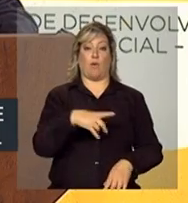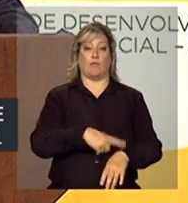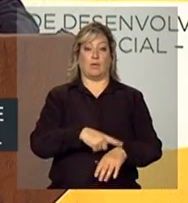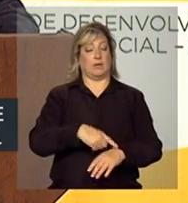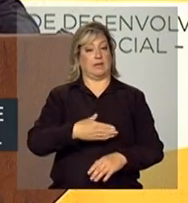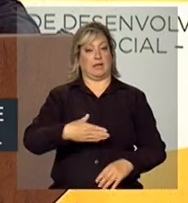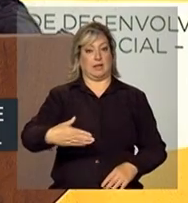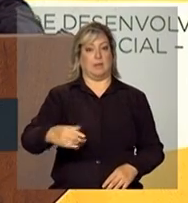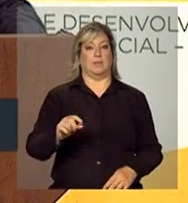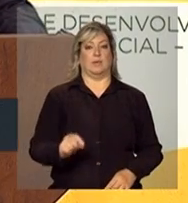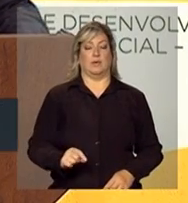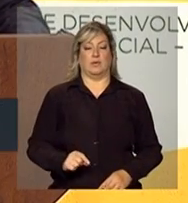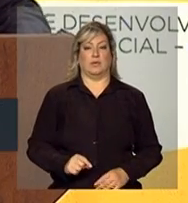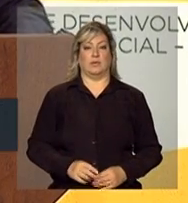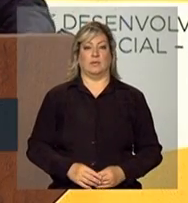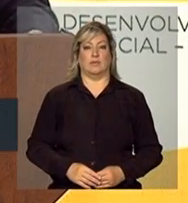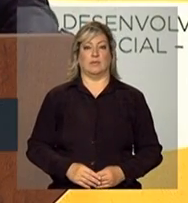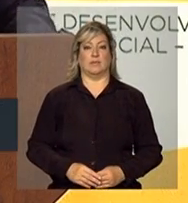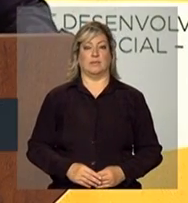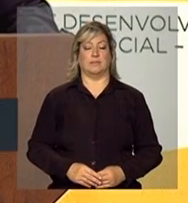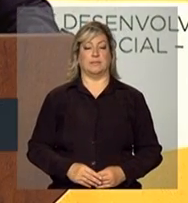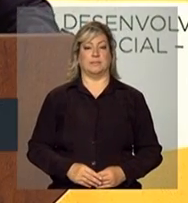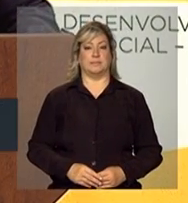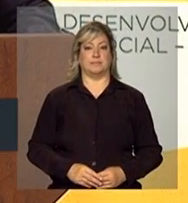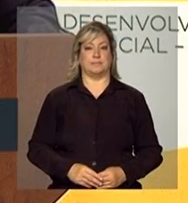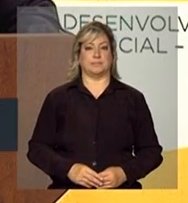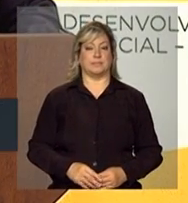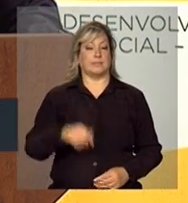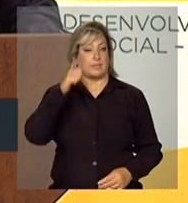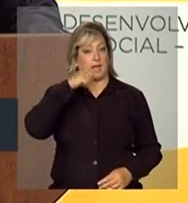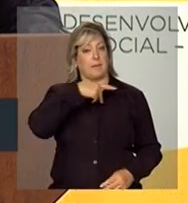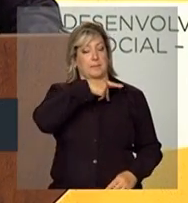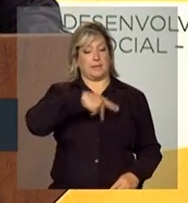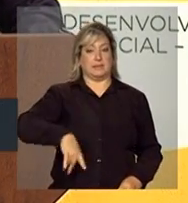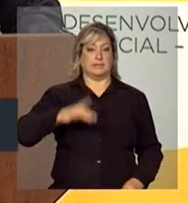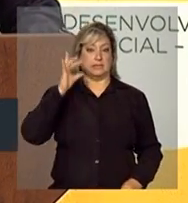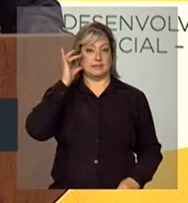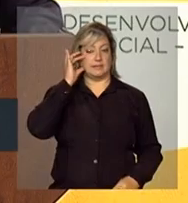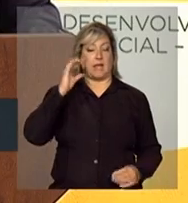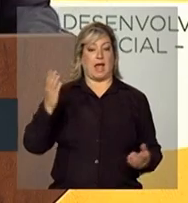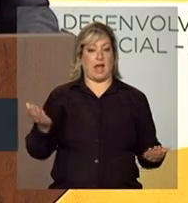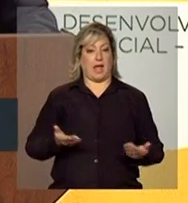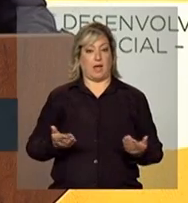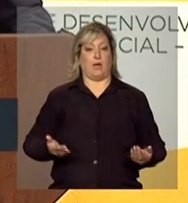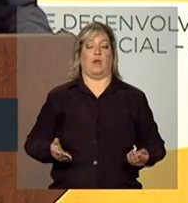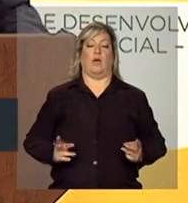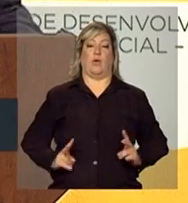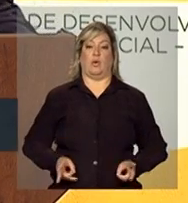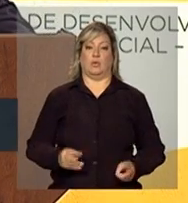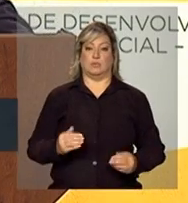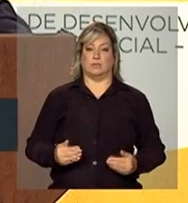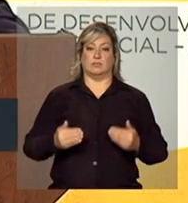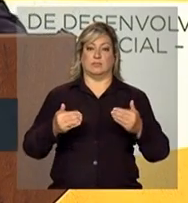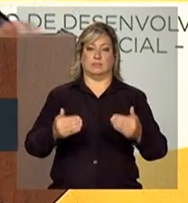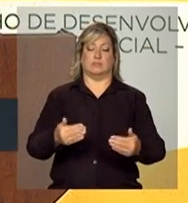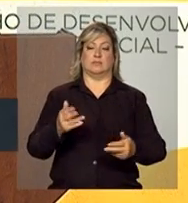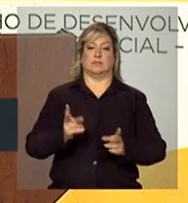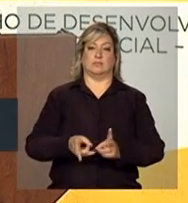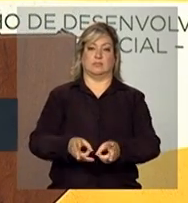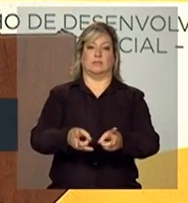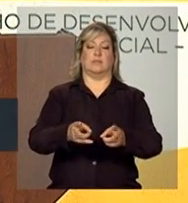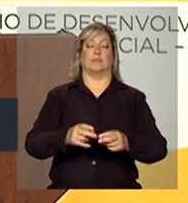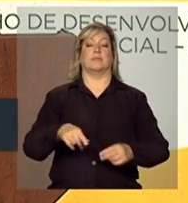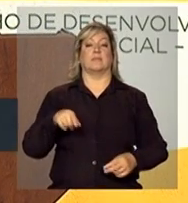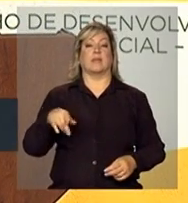que a presidenta Dilma dá continuidade a ele, ele entende que